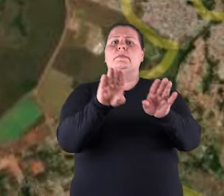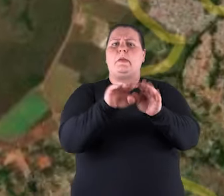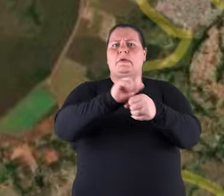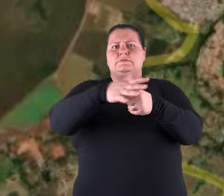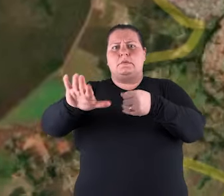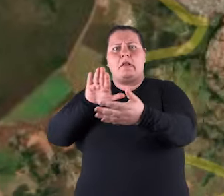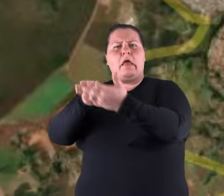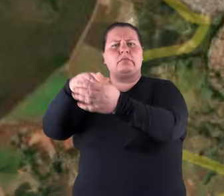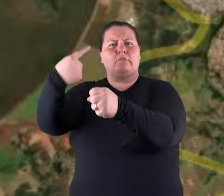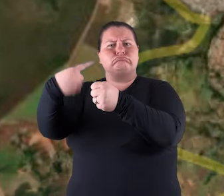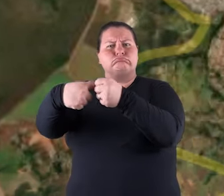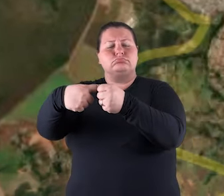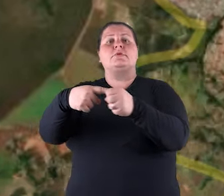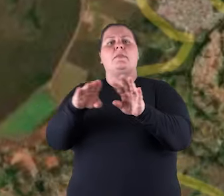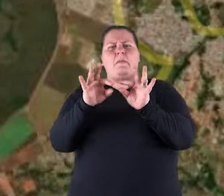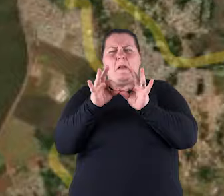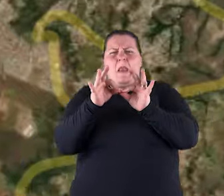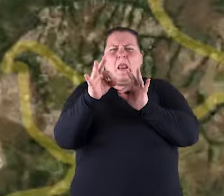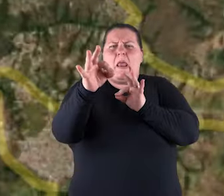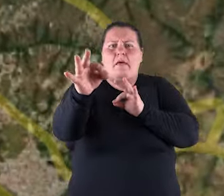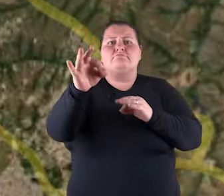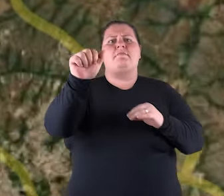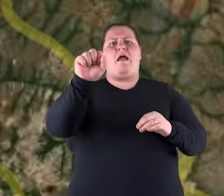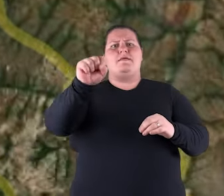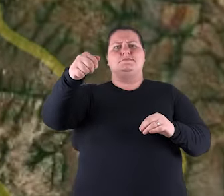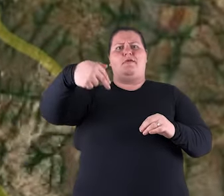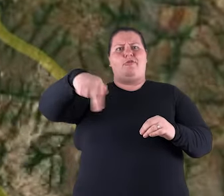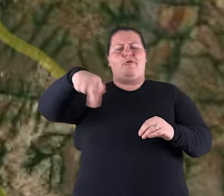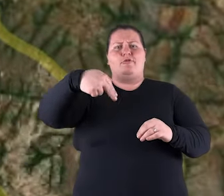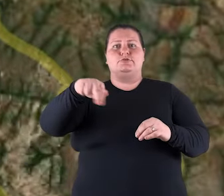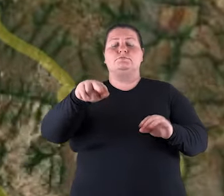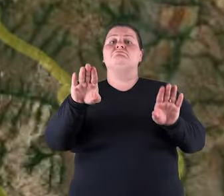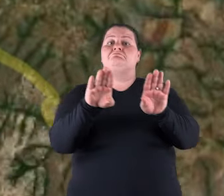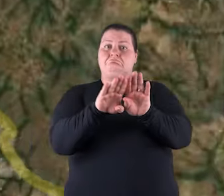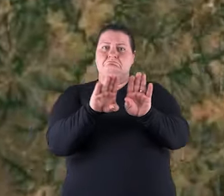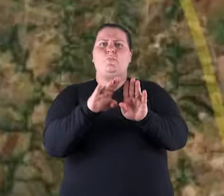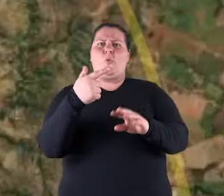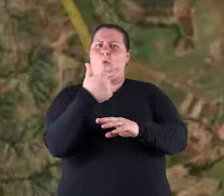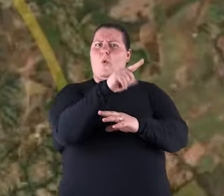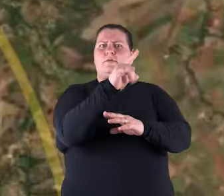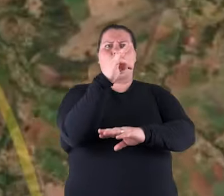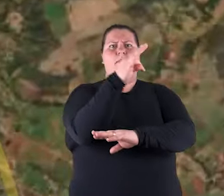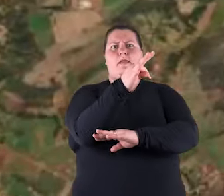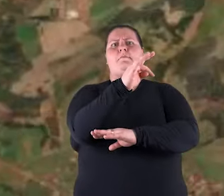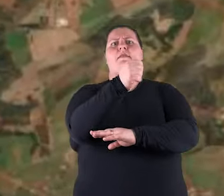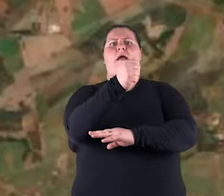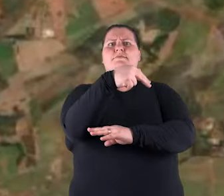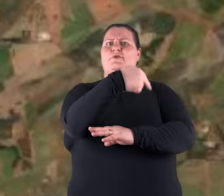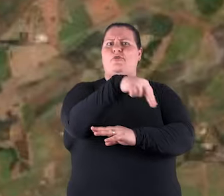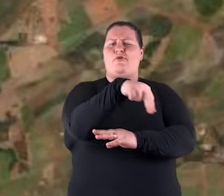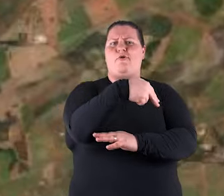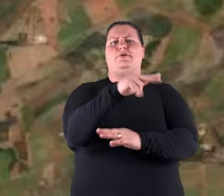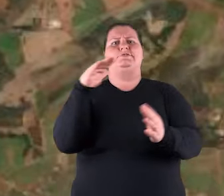Samambaia até o fim da cidade. E no plano, chegando ao fim da Asa Norte. Monotrilho ligando o terminal da Asa Norte a